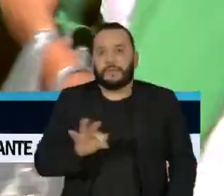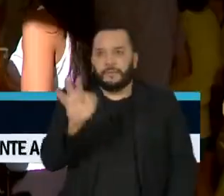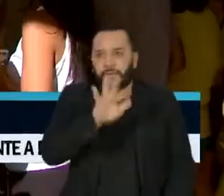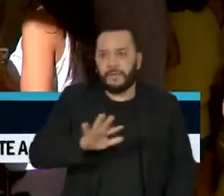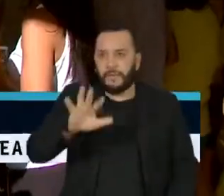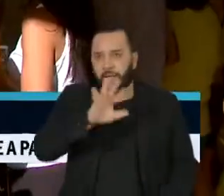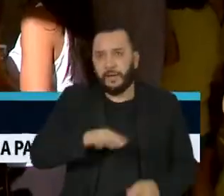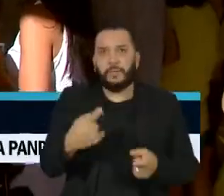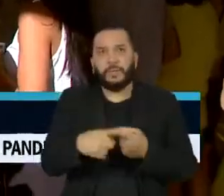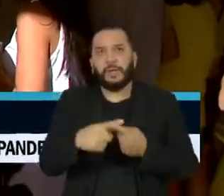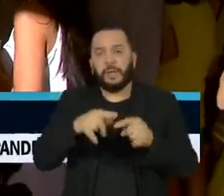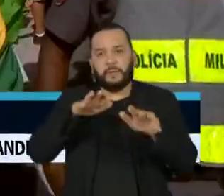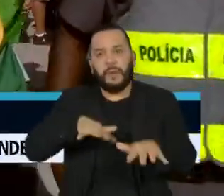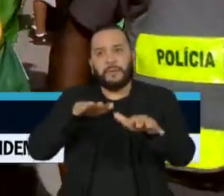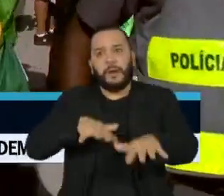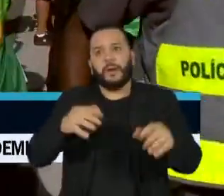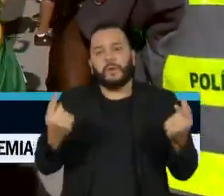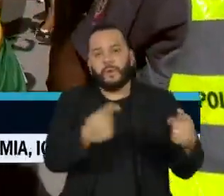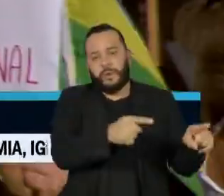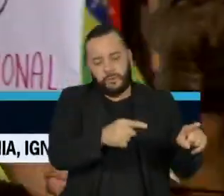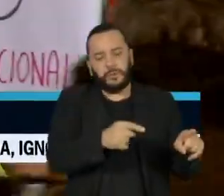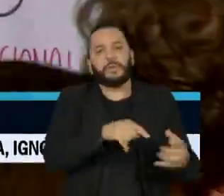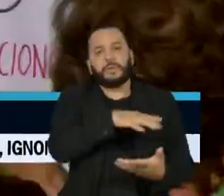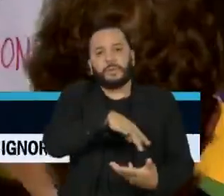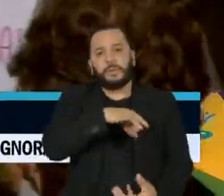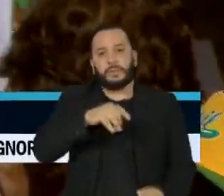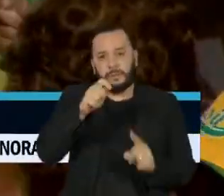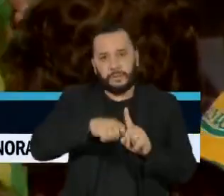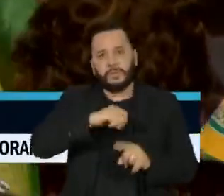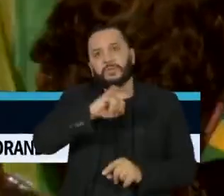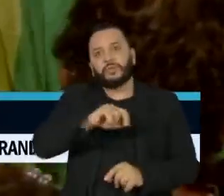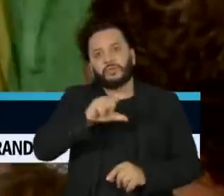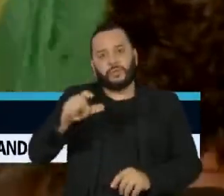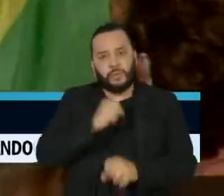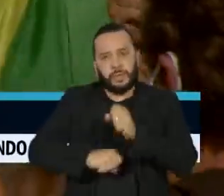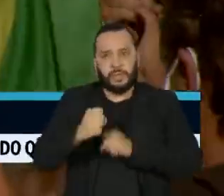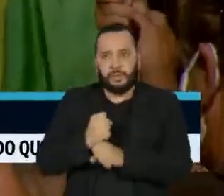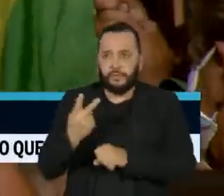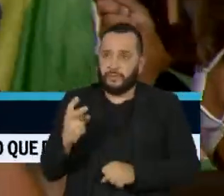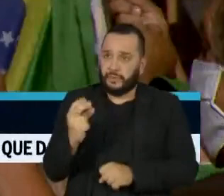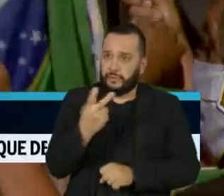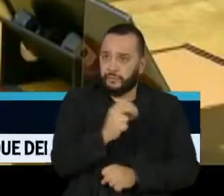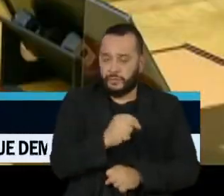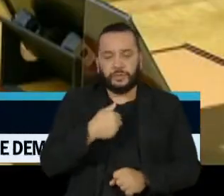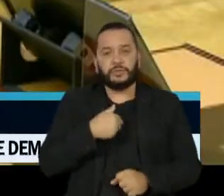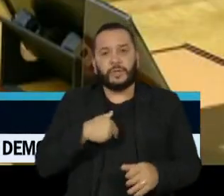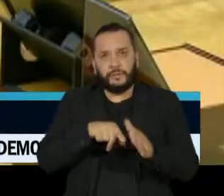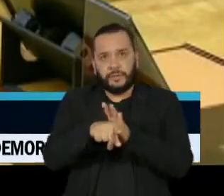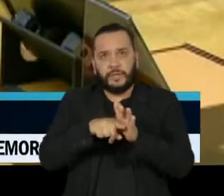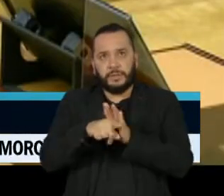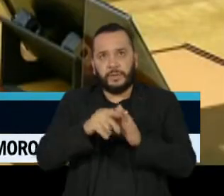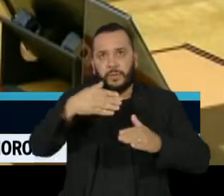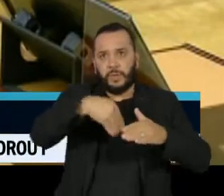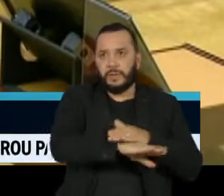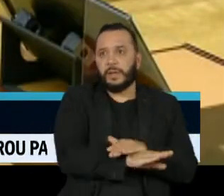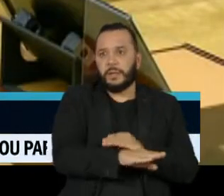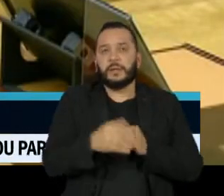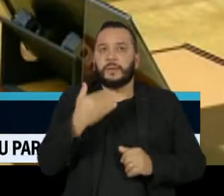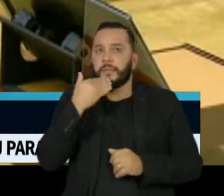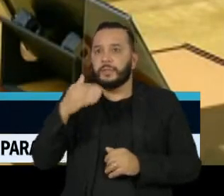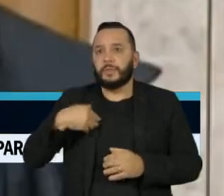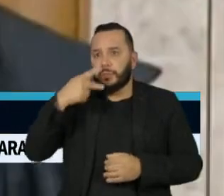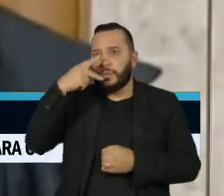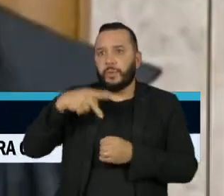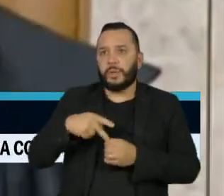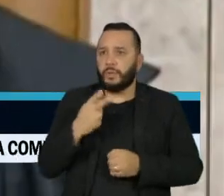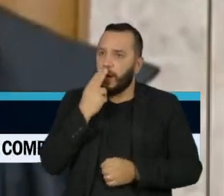dos atos antidemocráticos em julho de 2020. A investigação foi arquivada a pedido do Procurador-Geral da